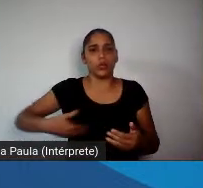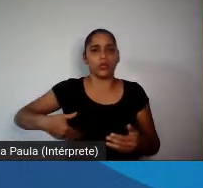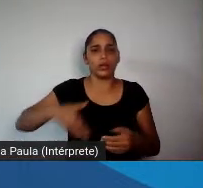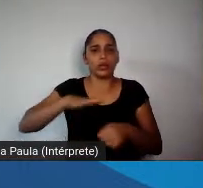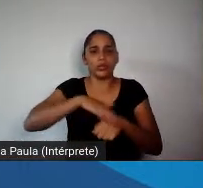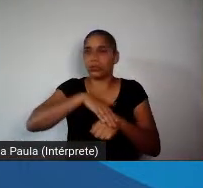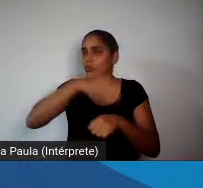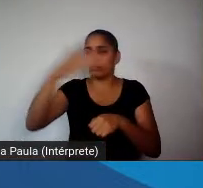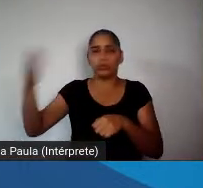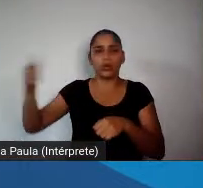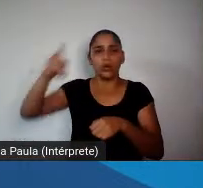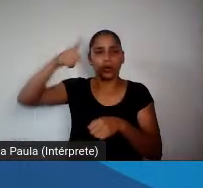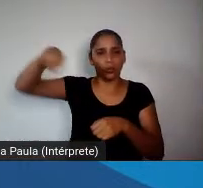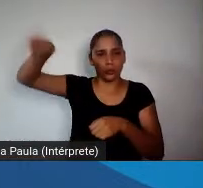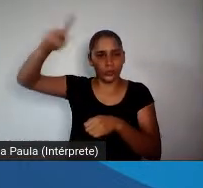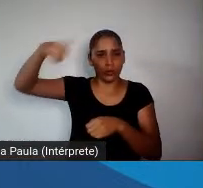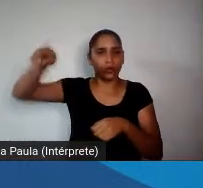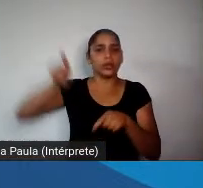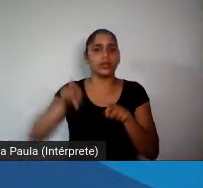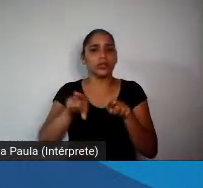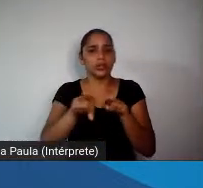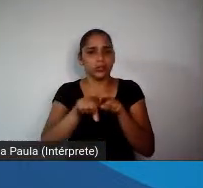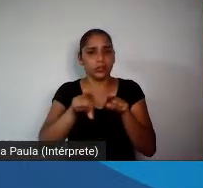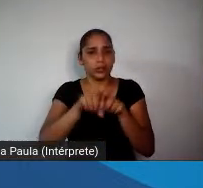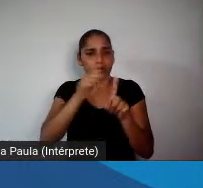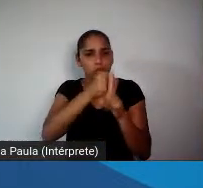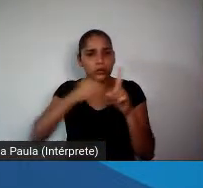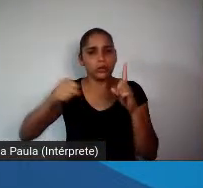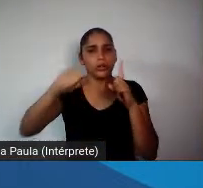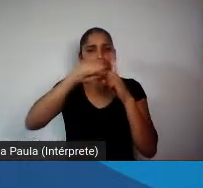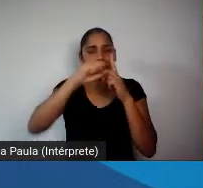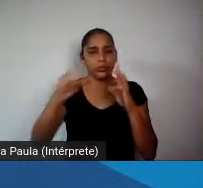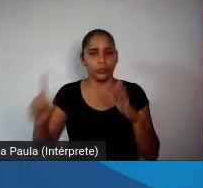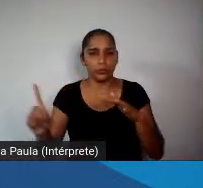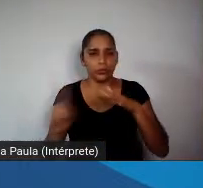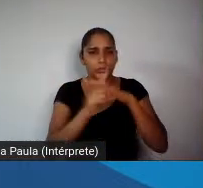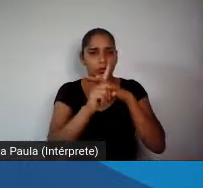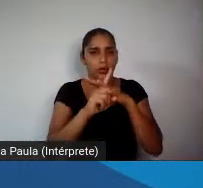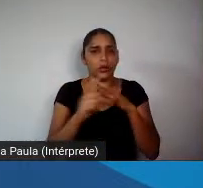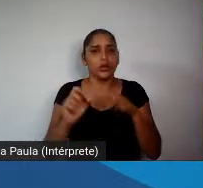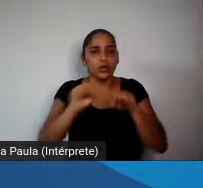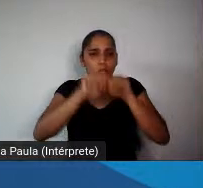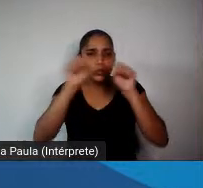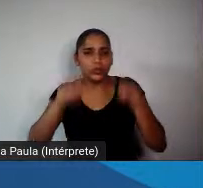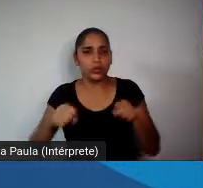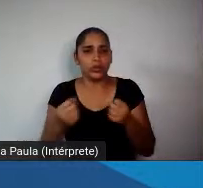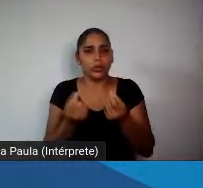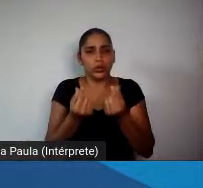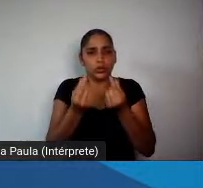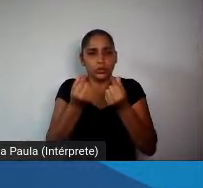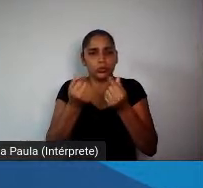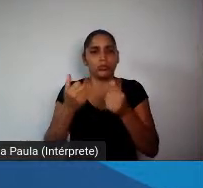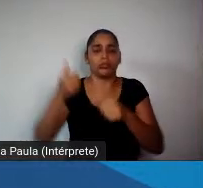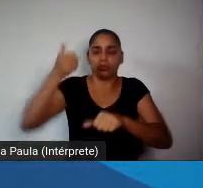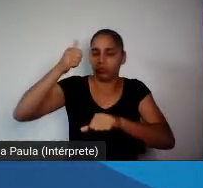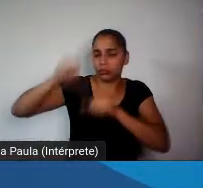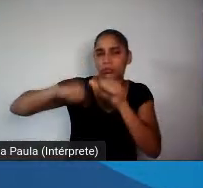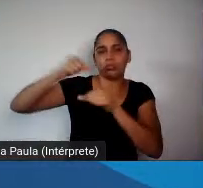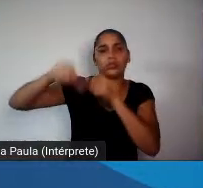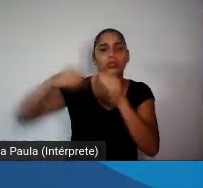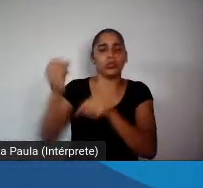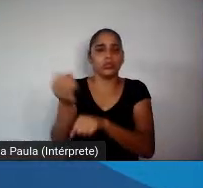que passe também por sociedades inclusivas, por um sistema financeiro totalmente reformado, por